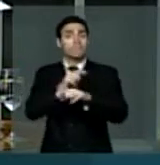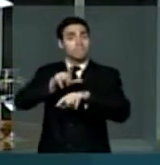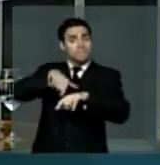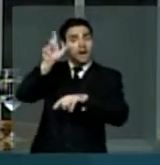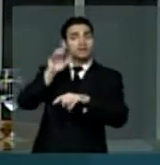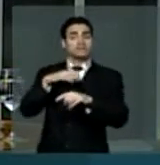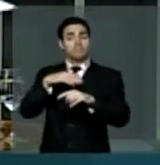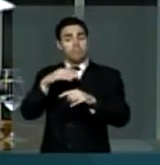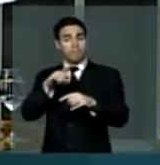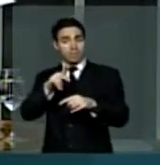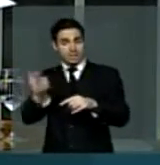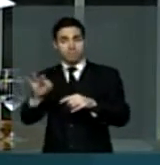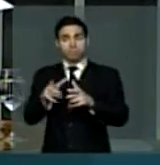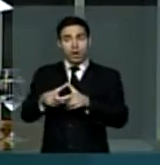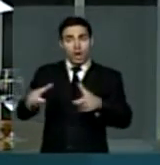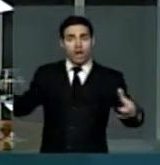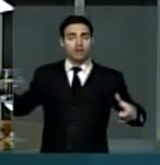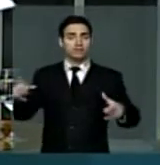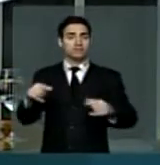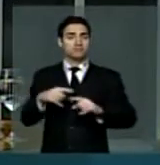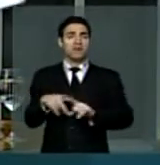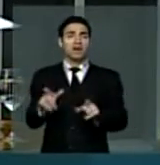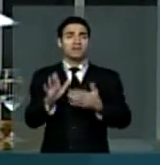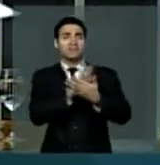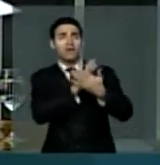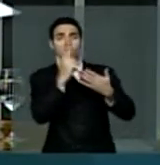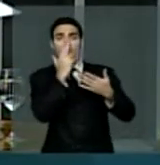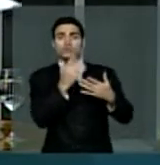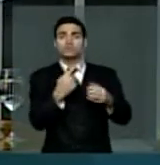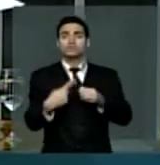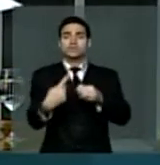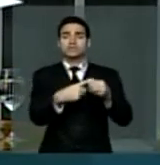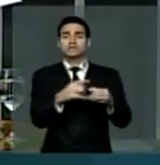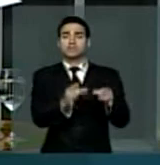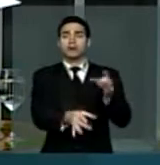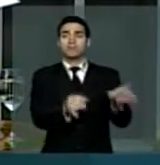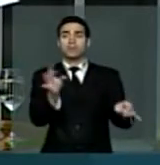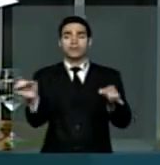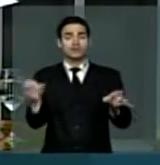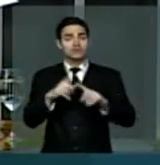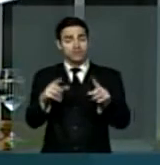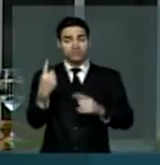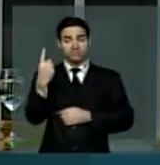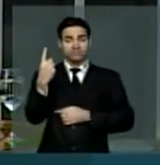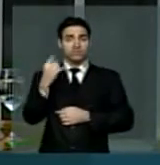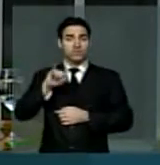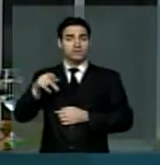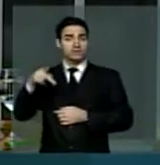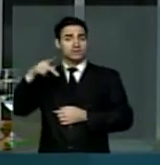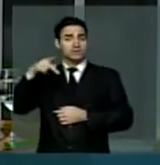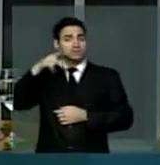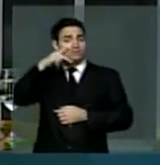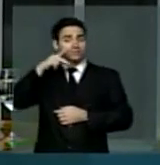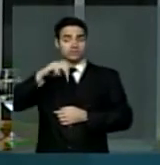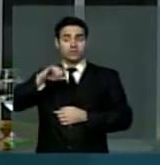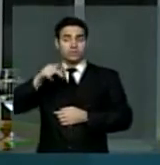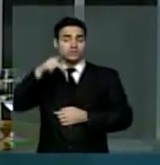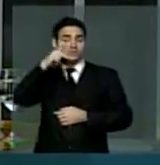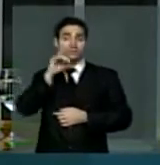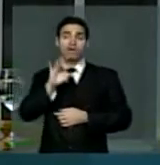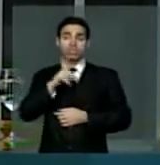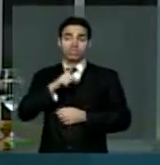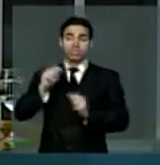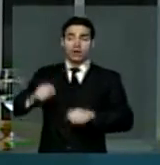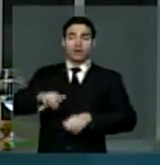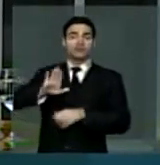abandonaram os outros municípios e ficaram apenas com o João Pessoa, ou seja, dando toda a estrutura.